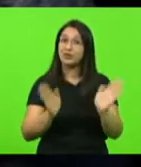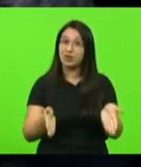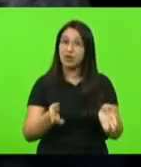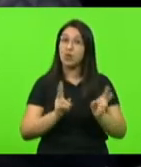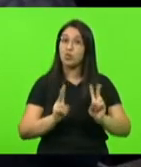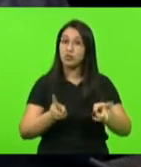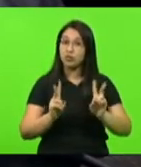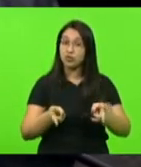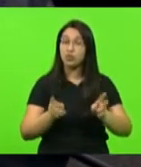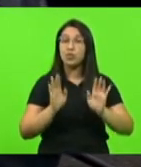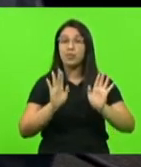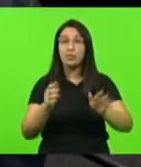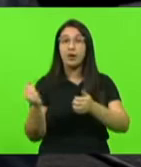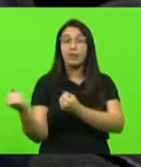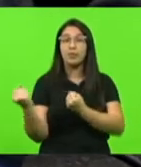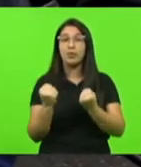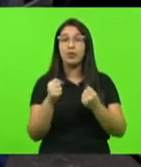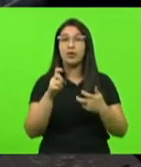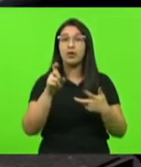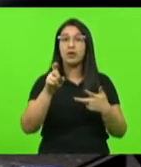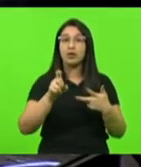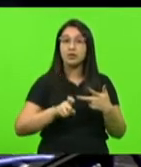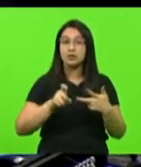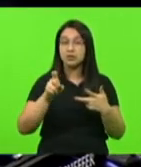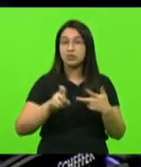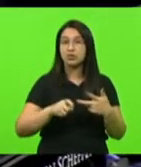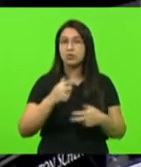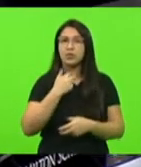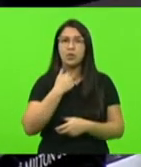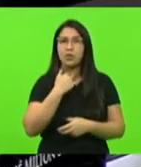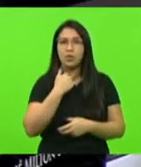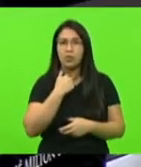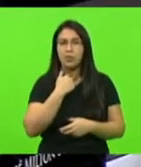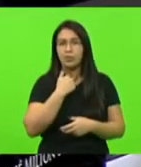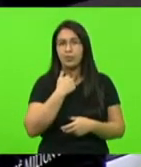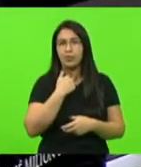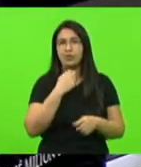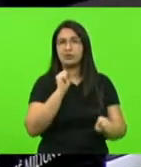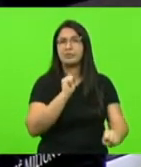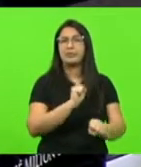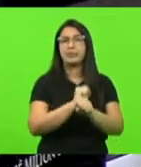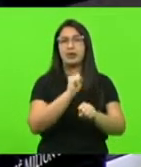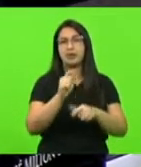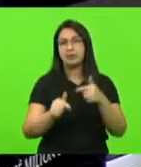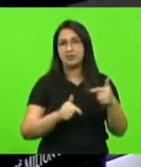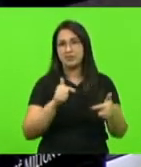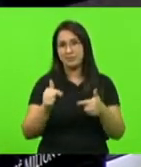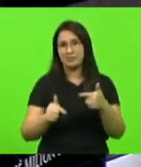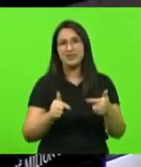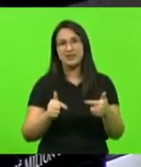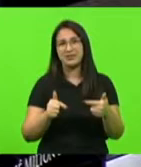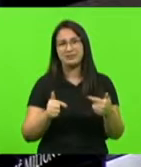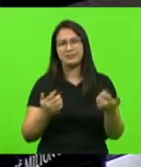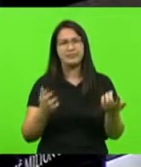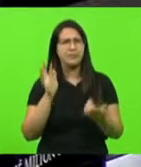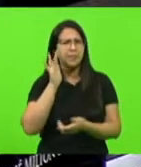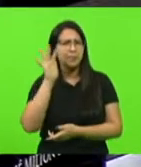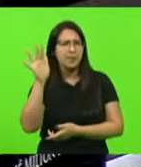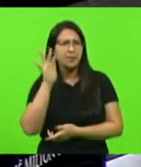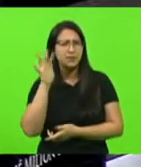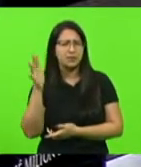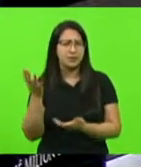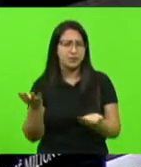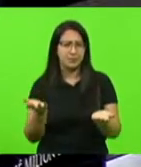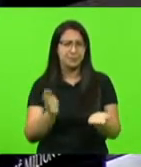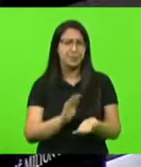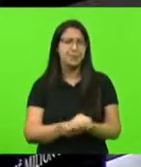colocou que o poder executivo não poderá deliberar sobre a paralisação da atividade. Imagina quem que se der